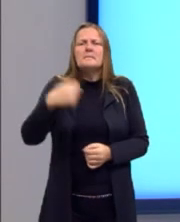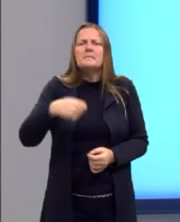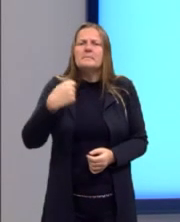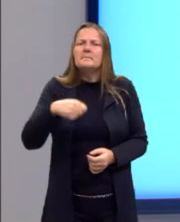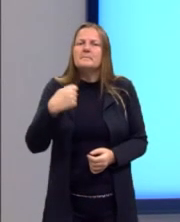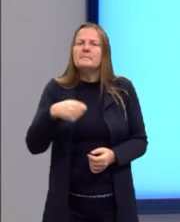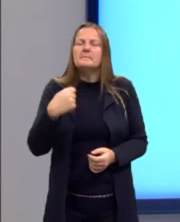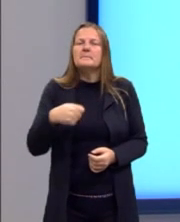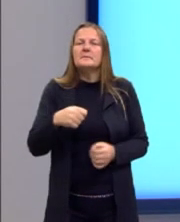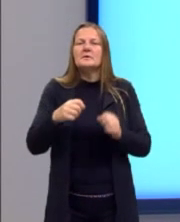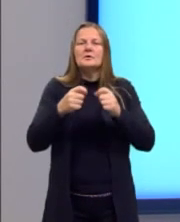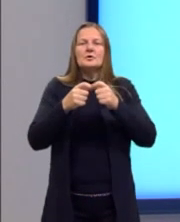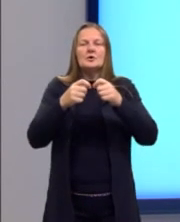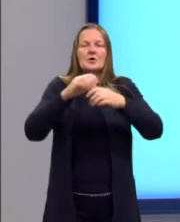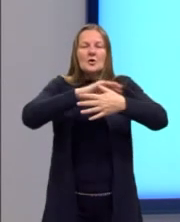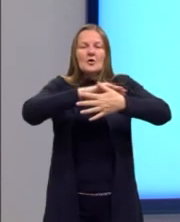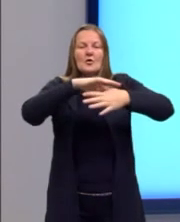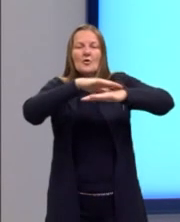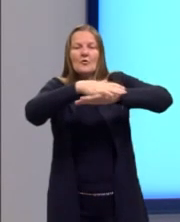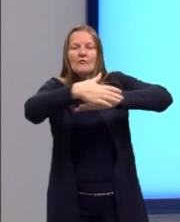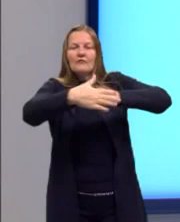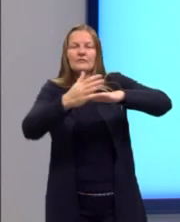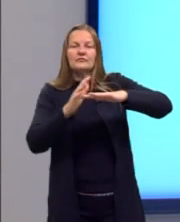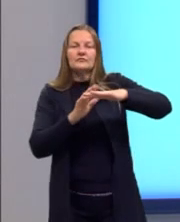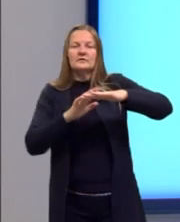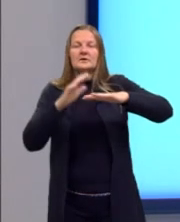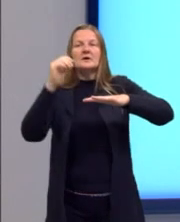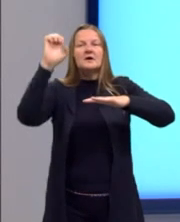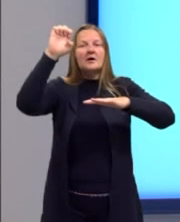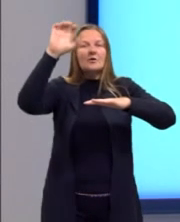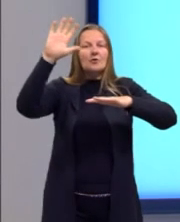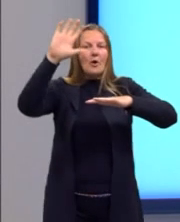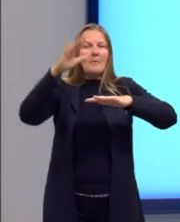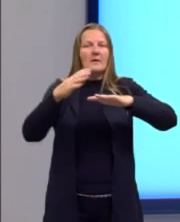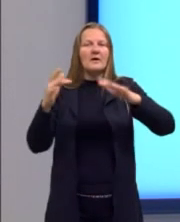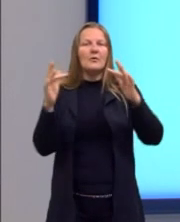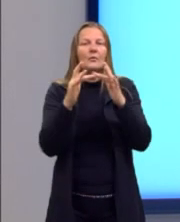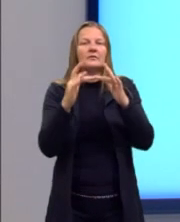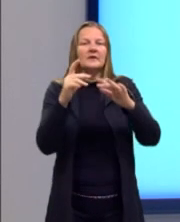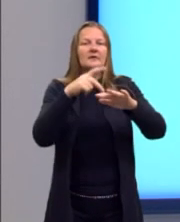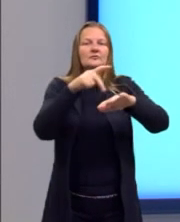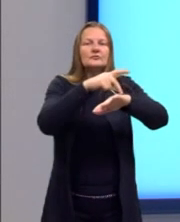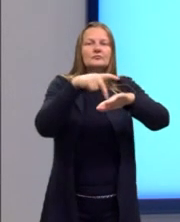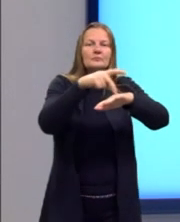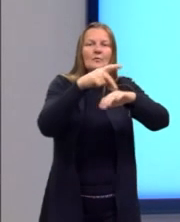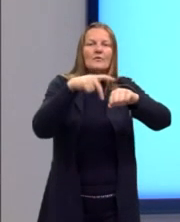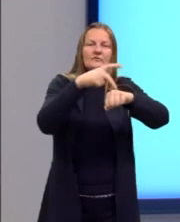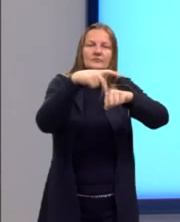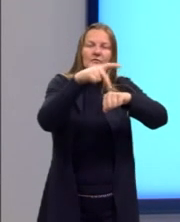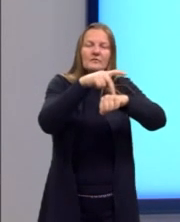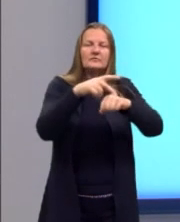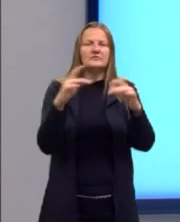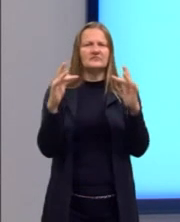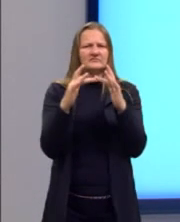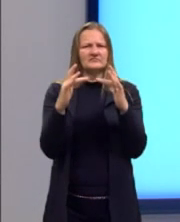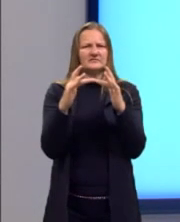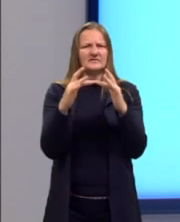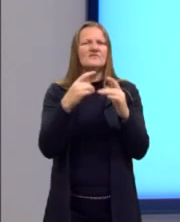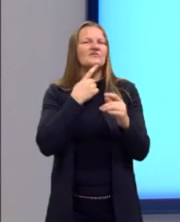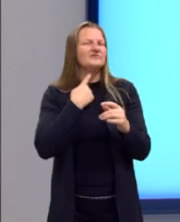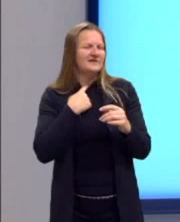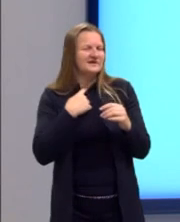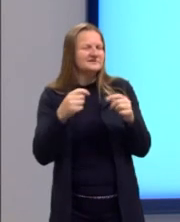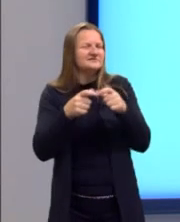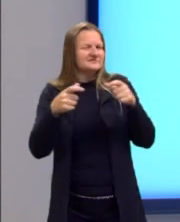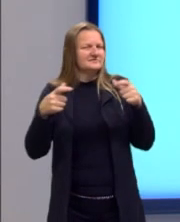Necessidade de expandir as fronteiras culturais da Europa pelo contato com outras civilizações. Então, eles não queriam